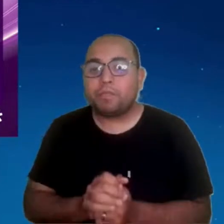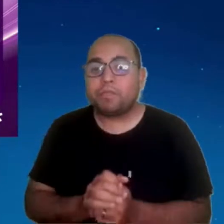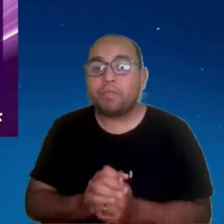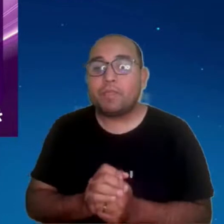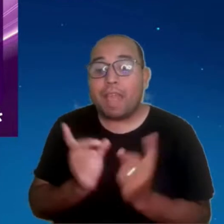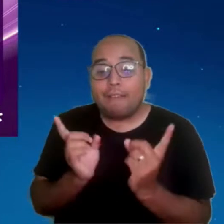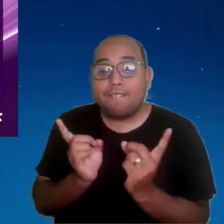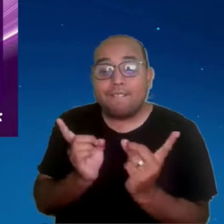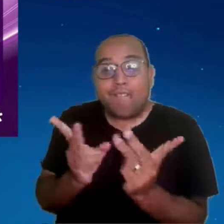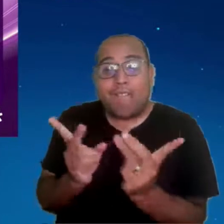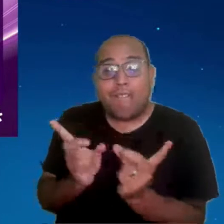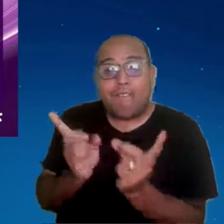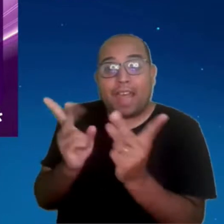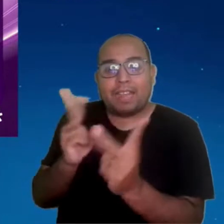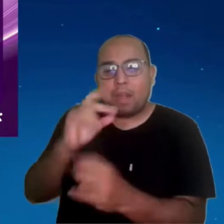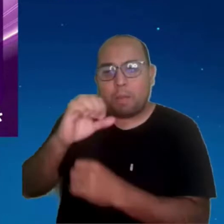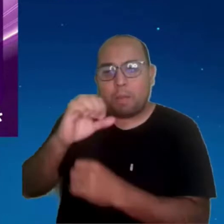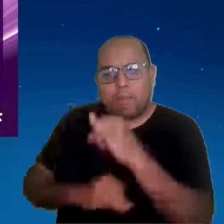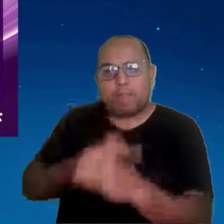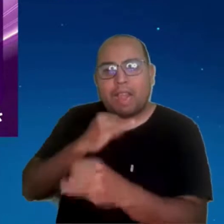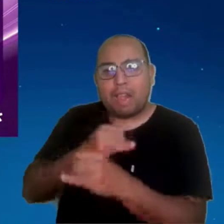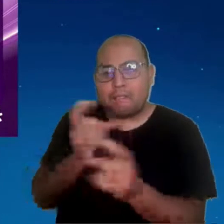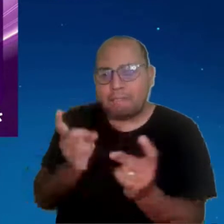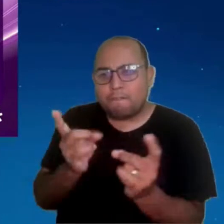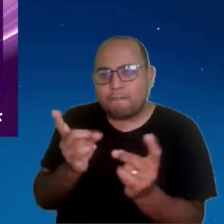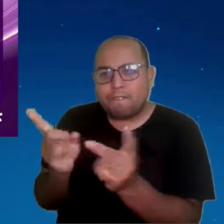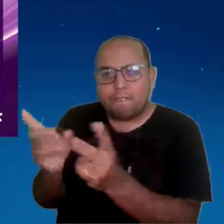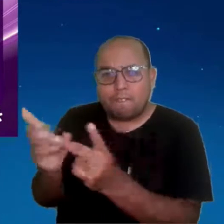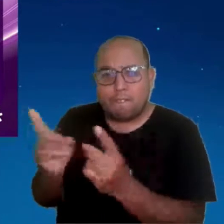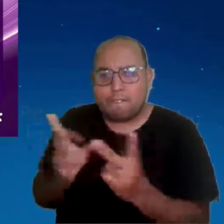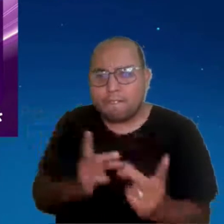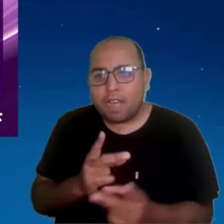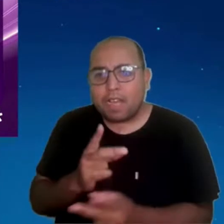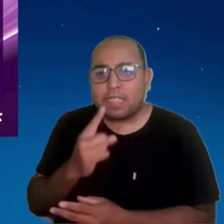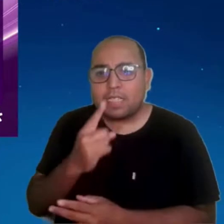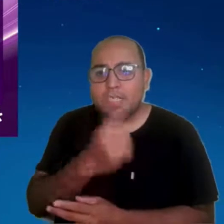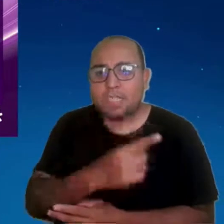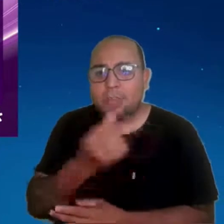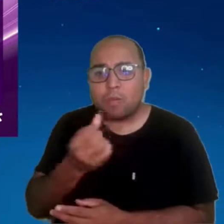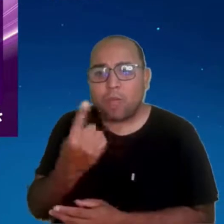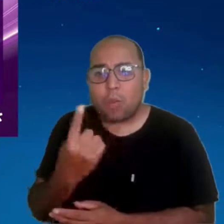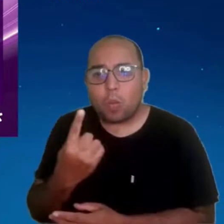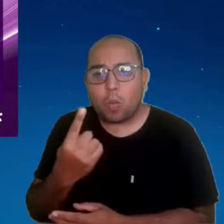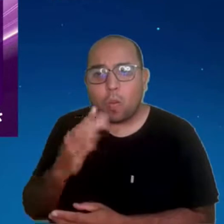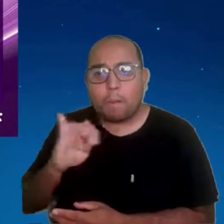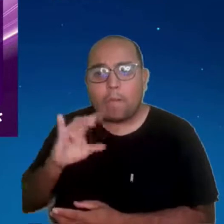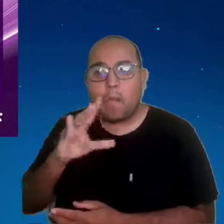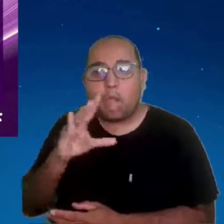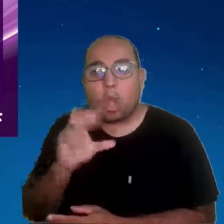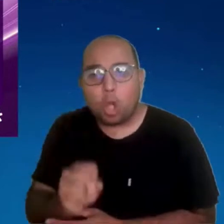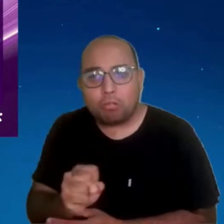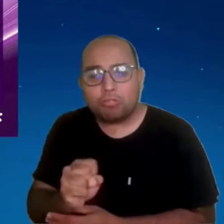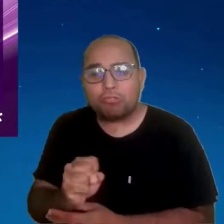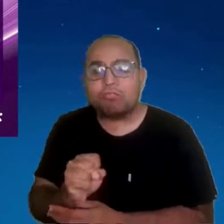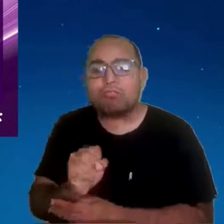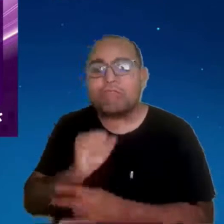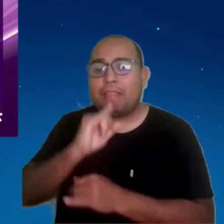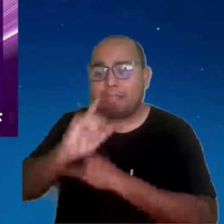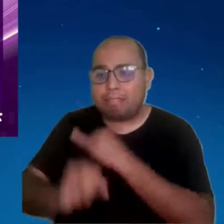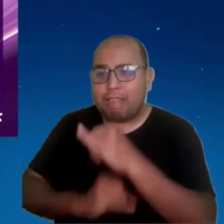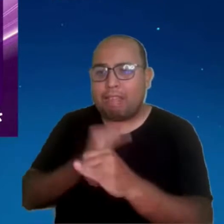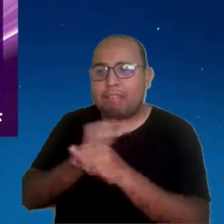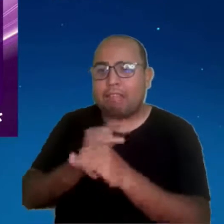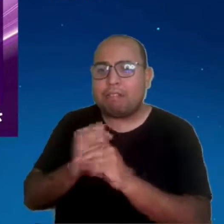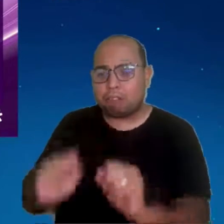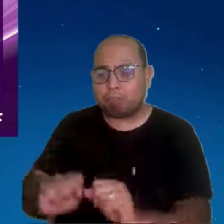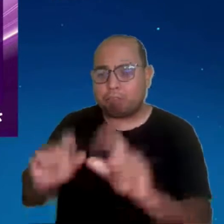bilhões de faturamentos. De faturamento recorde no e-commerce em 2021. Então, o mundo do online surgiu, e aí, pegando um gancho,